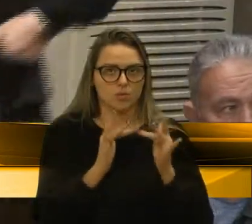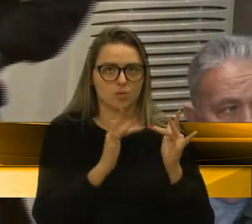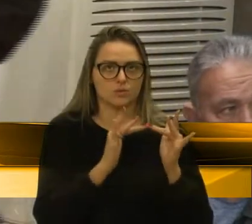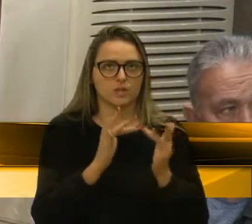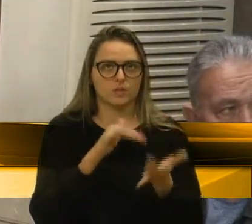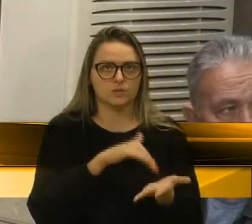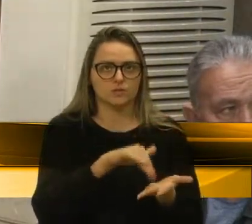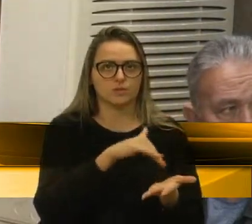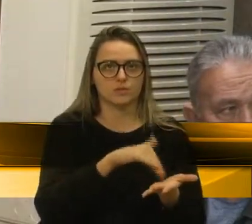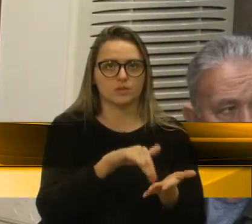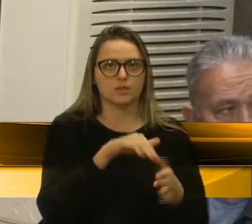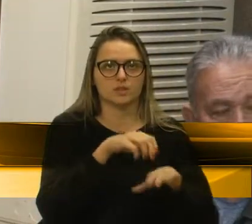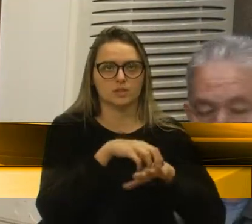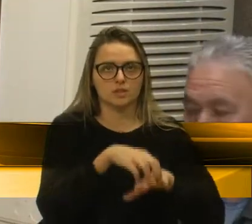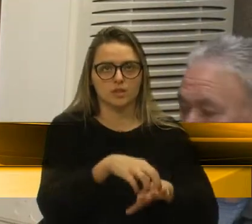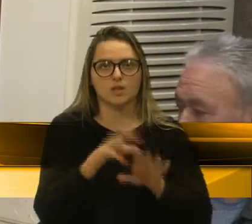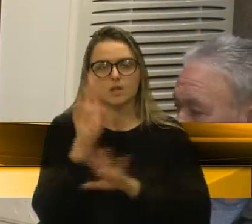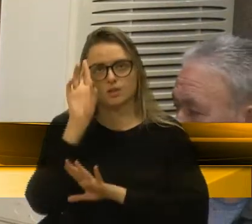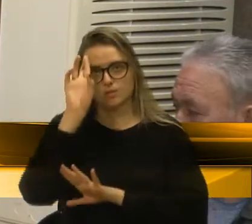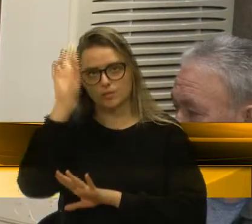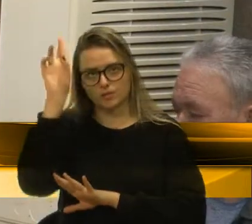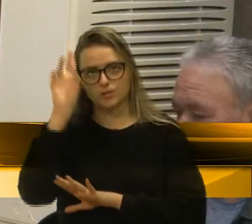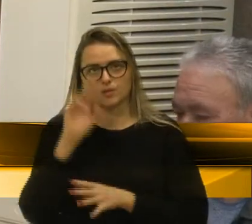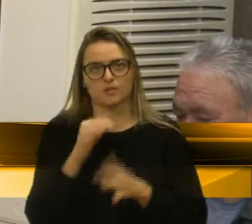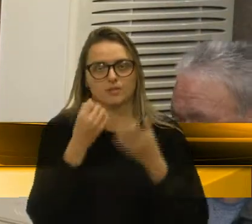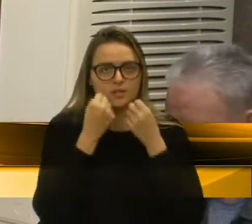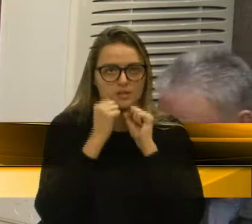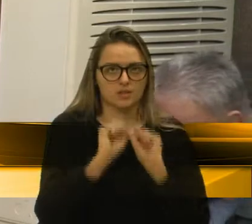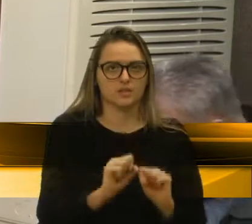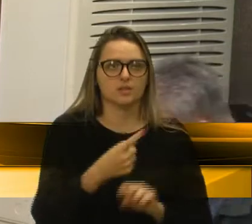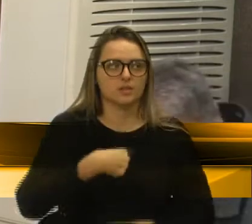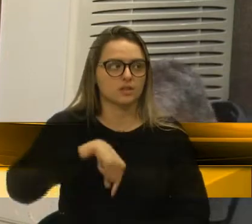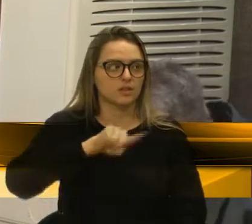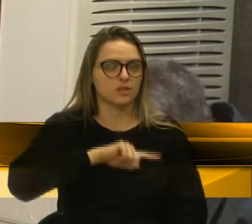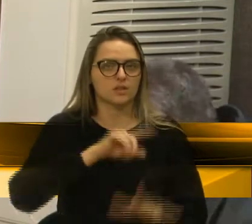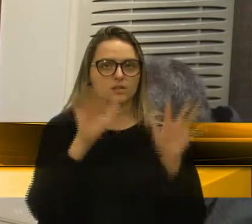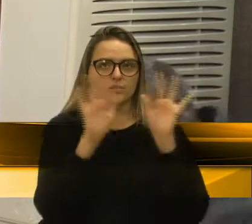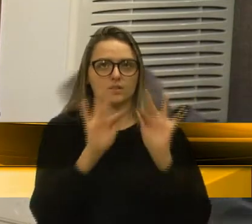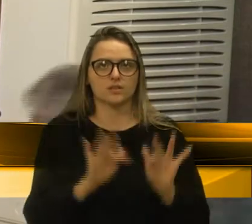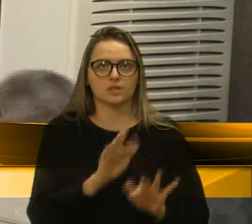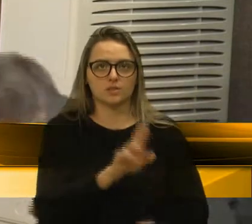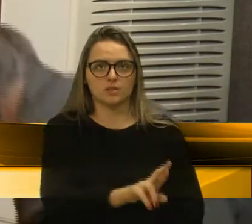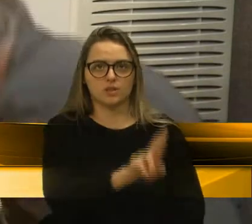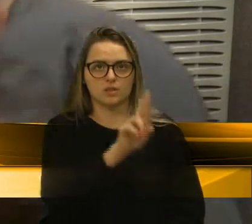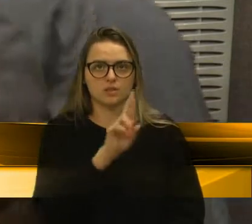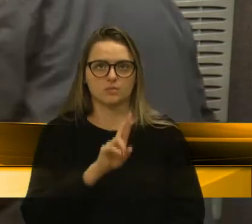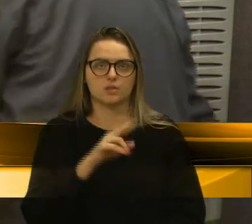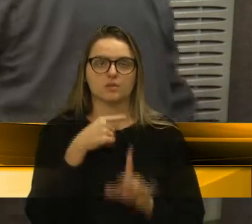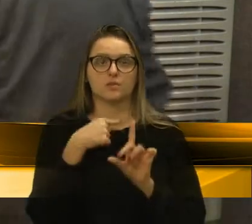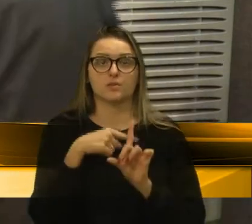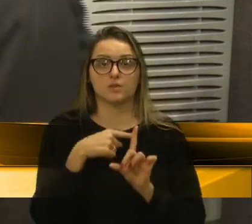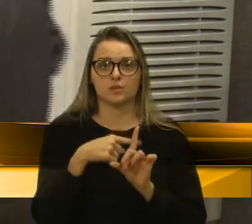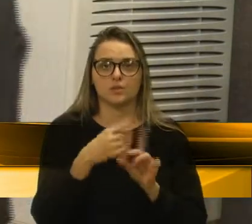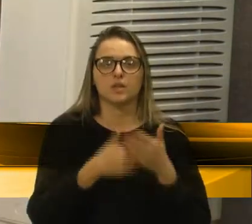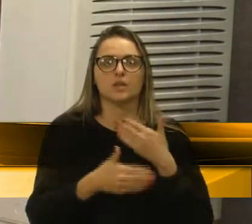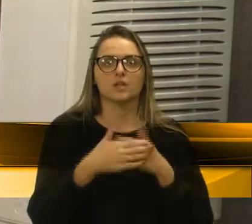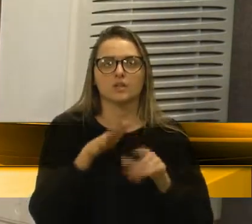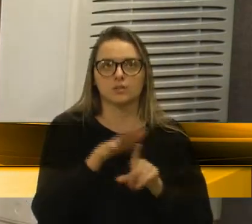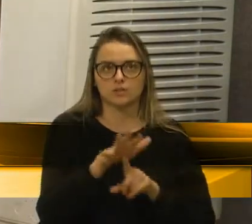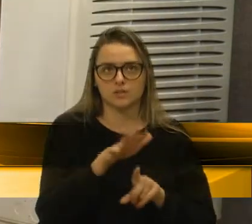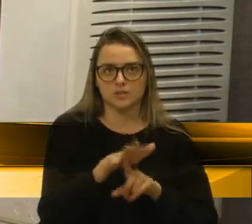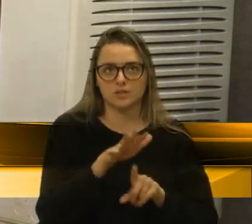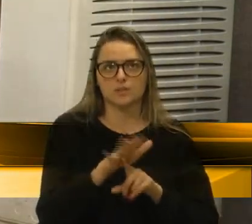Secretário de Trânsito, pelo diretor, e ficamos felizes com o retorno positivo de que as demandas foram